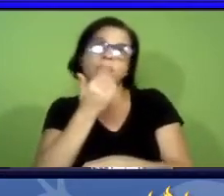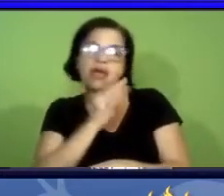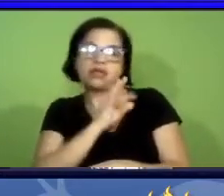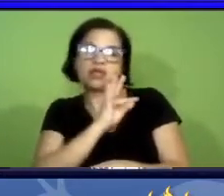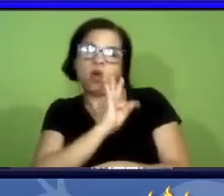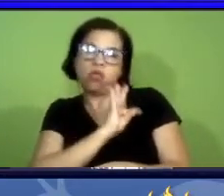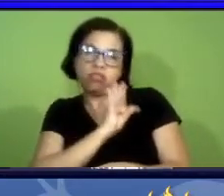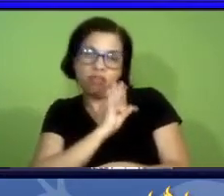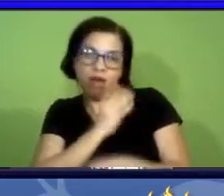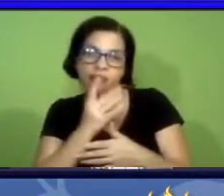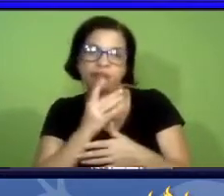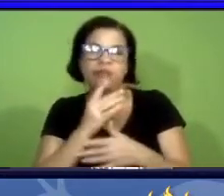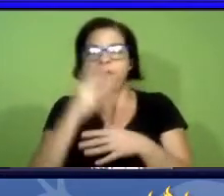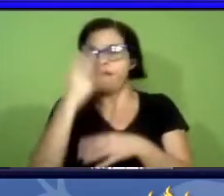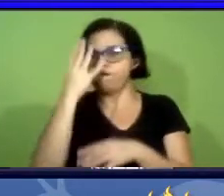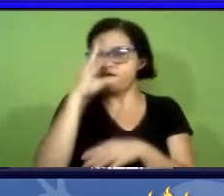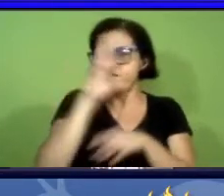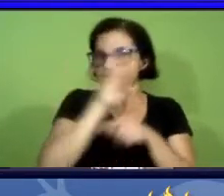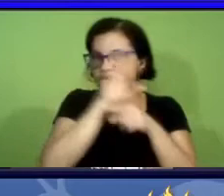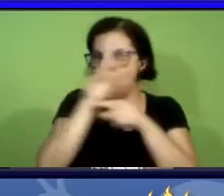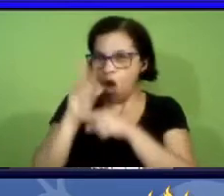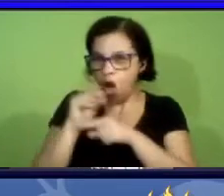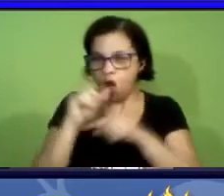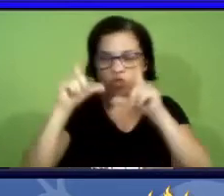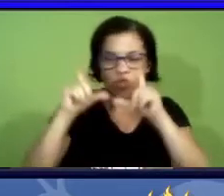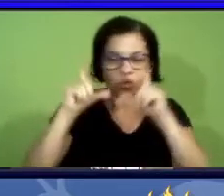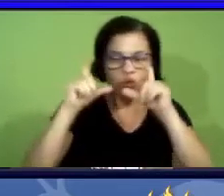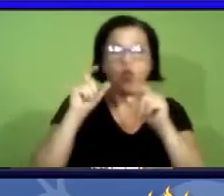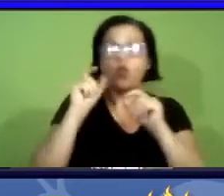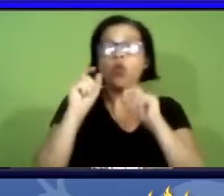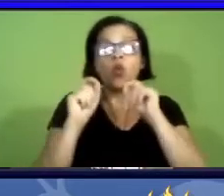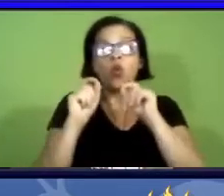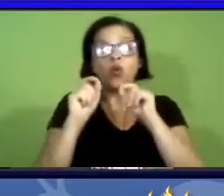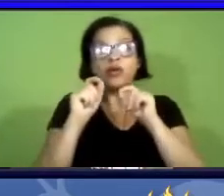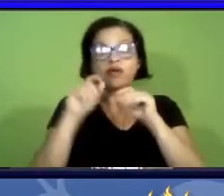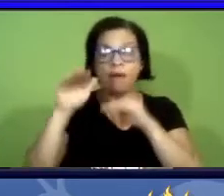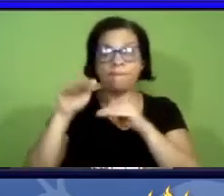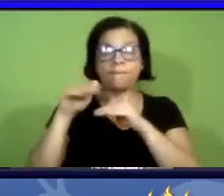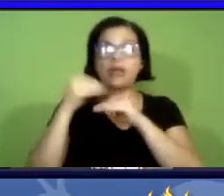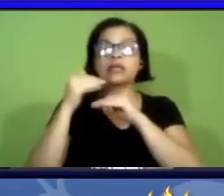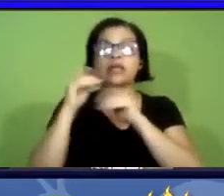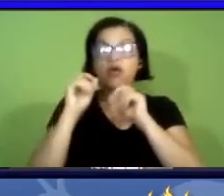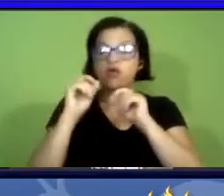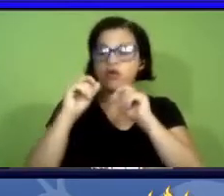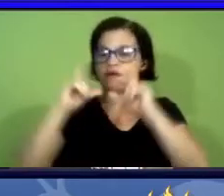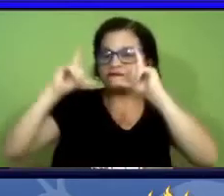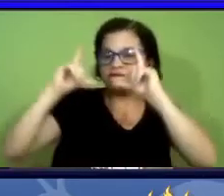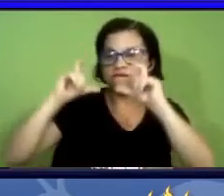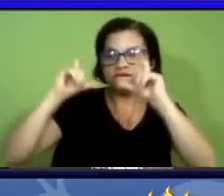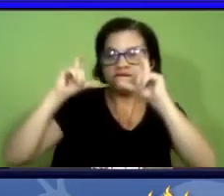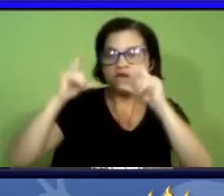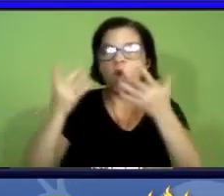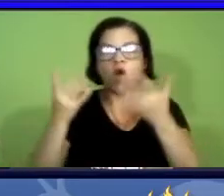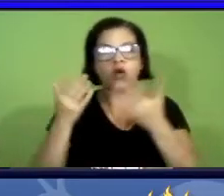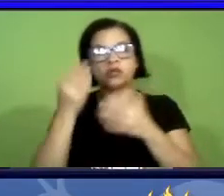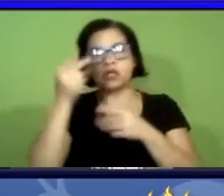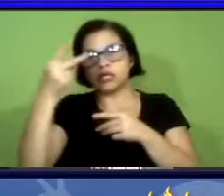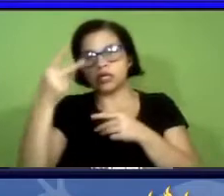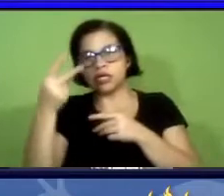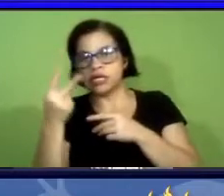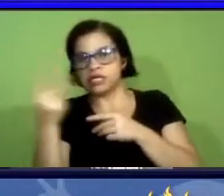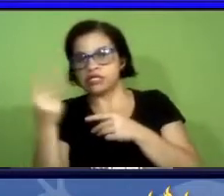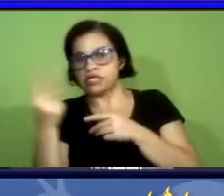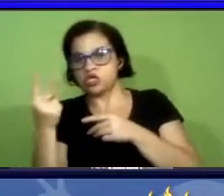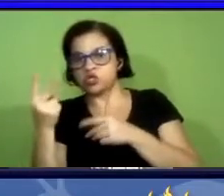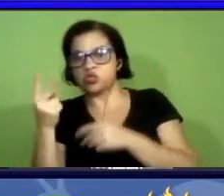para fotografar o que às vezes eles vão mandar é uma foto como essas duas do lado